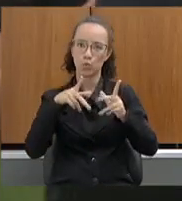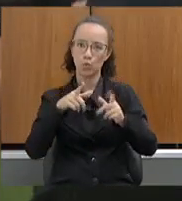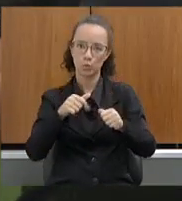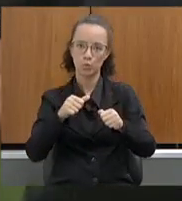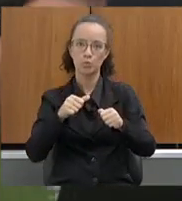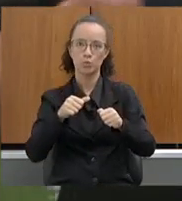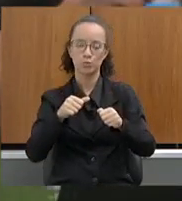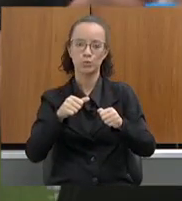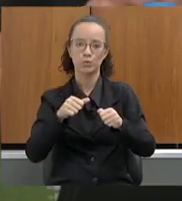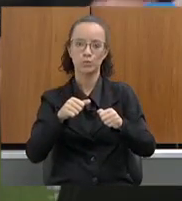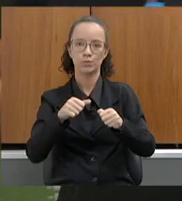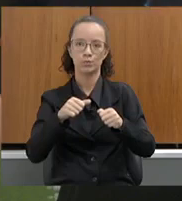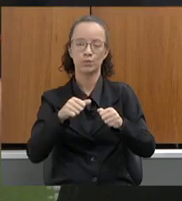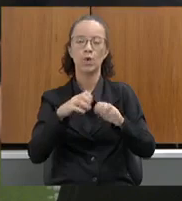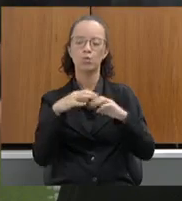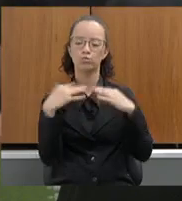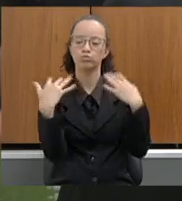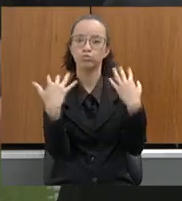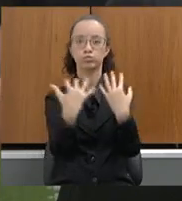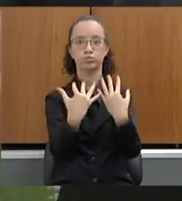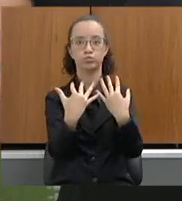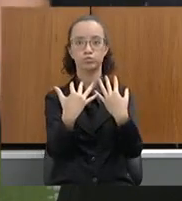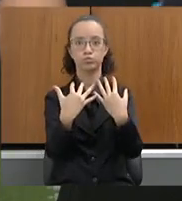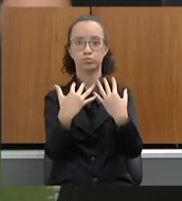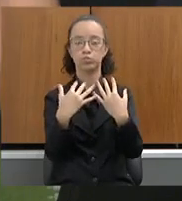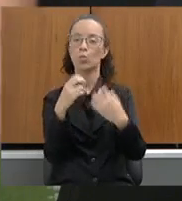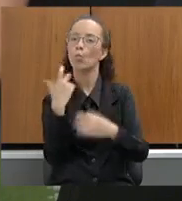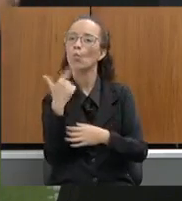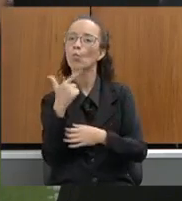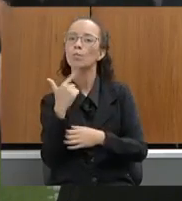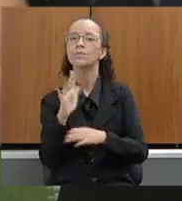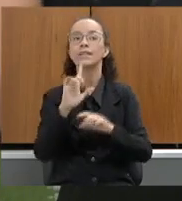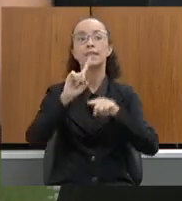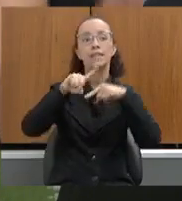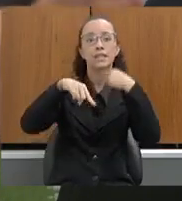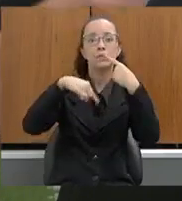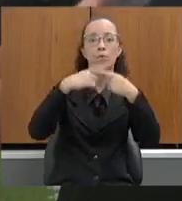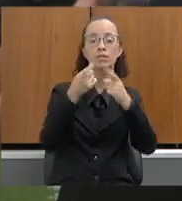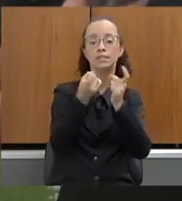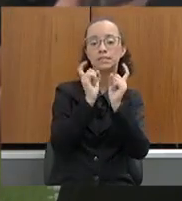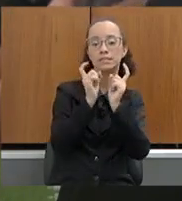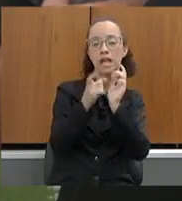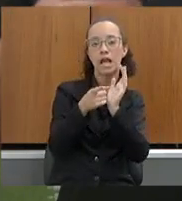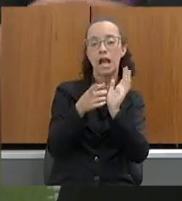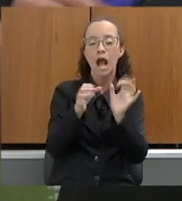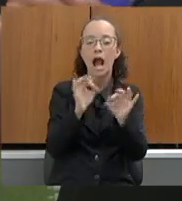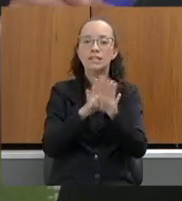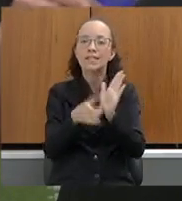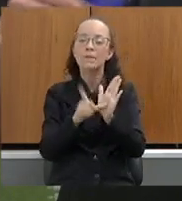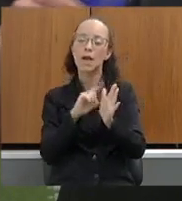coro e eu vou fazer a leitura e nós teremos ainda uma reunião antes da finalização